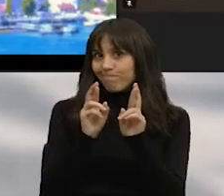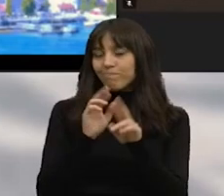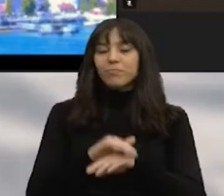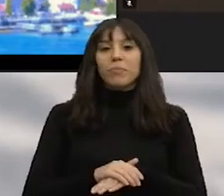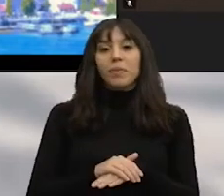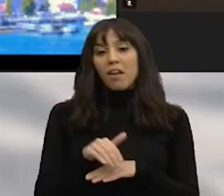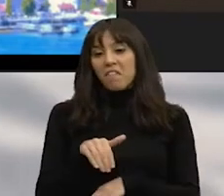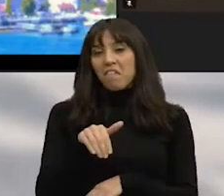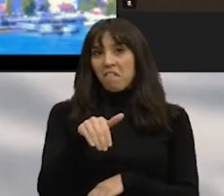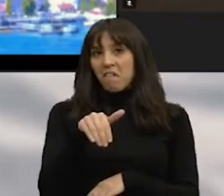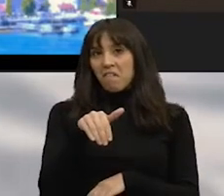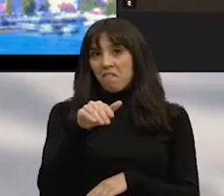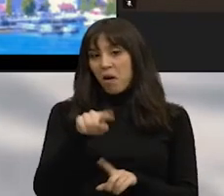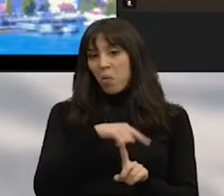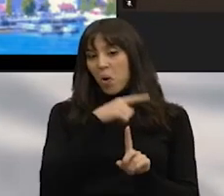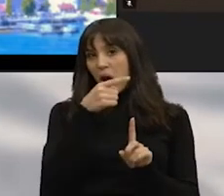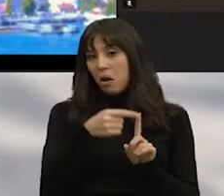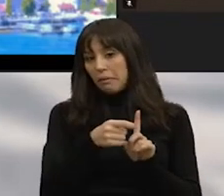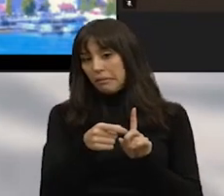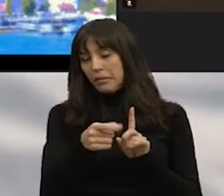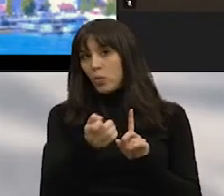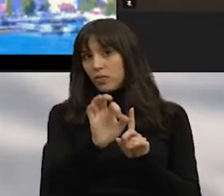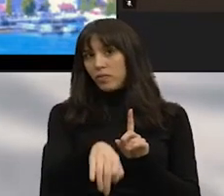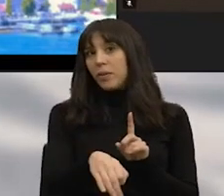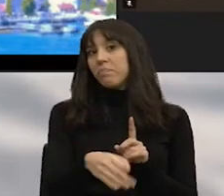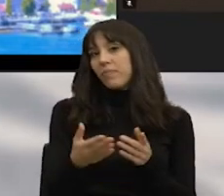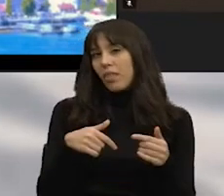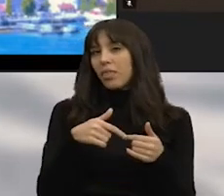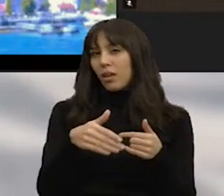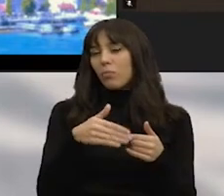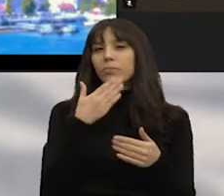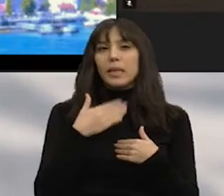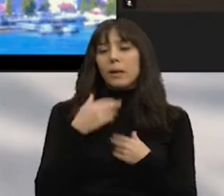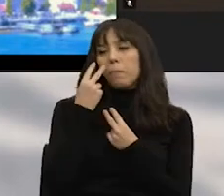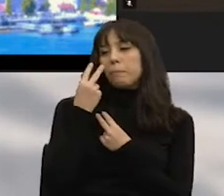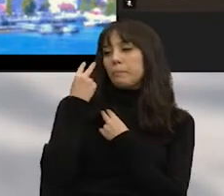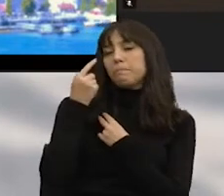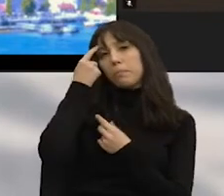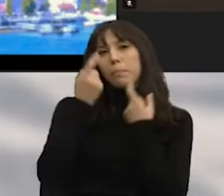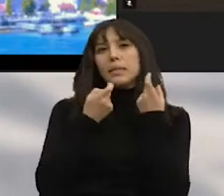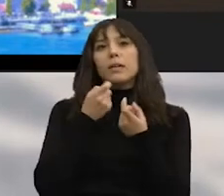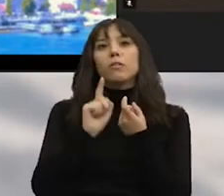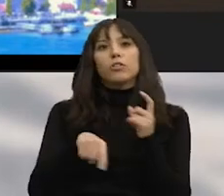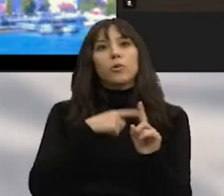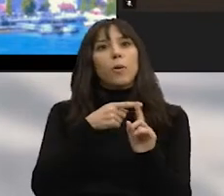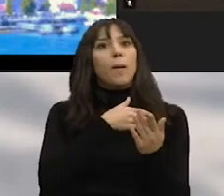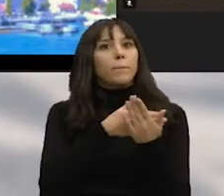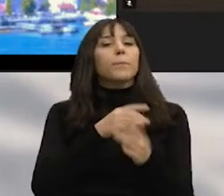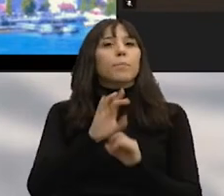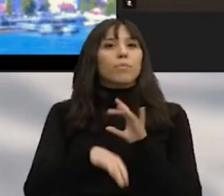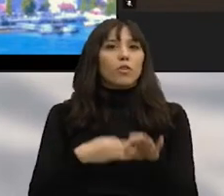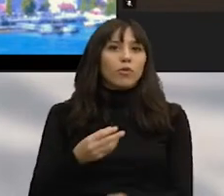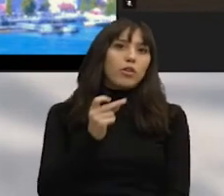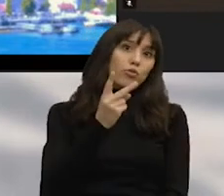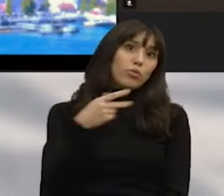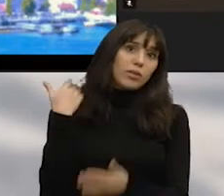Como se aproxima ao fim do ano, esta é uma época de balanços. E quisemos também fazer o nosso balanço deste último ano e destes últimos dois